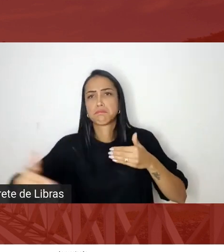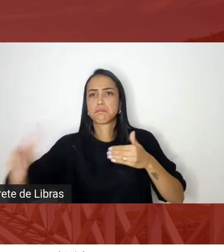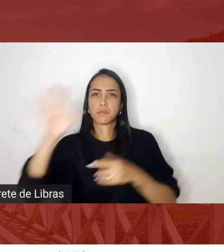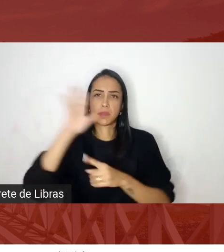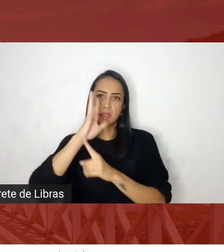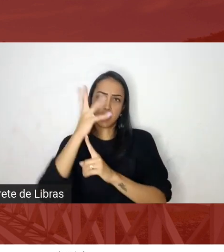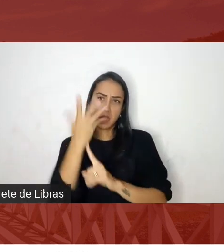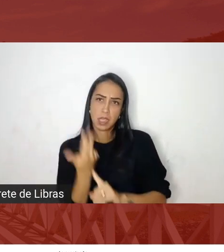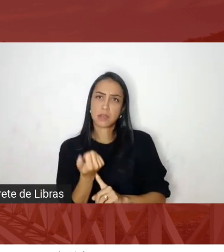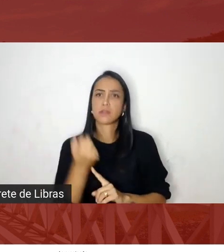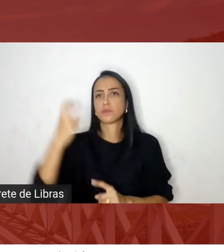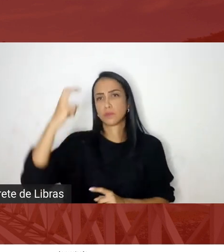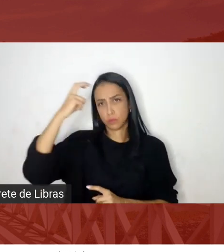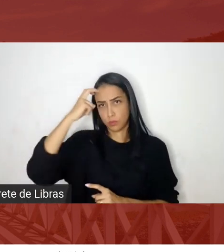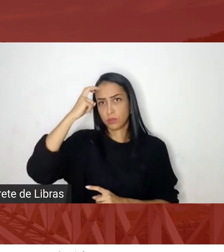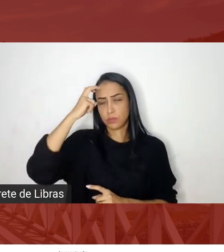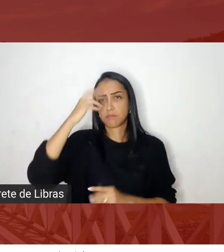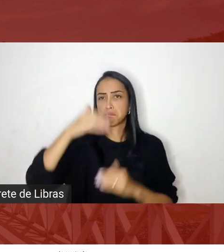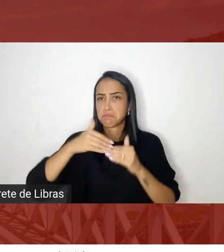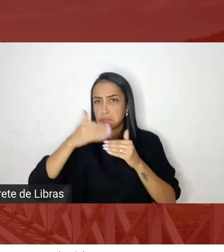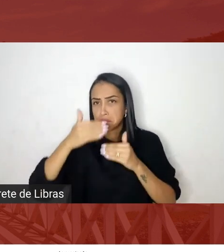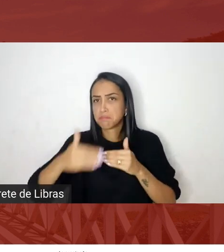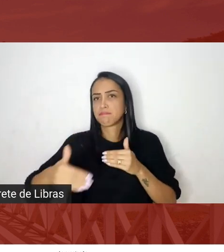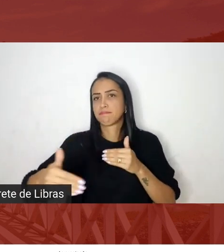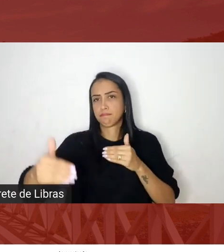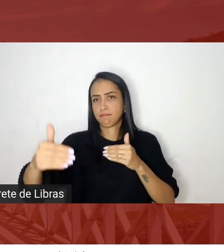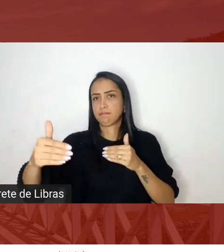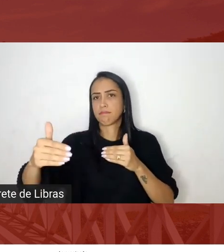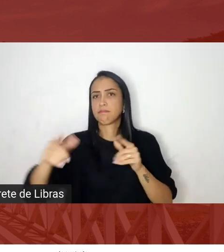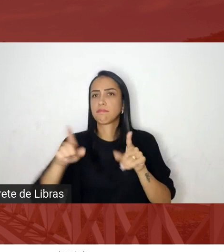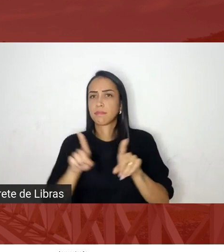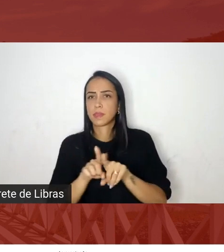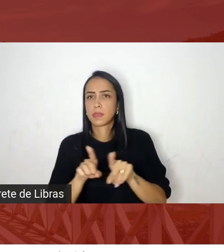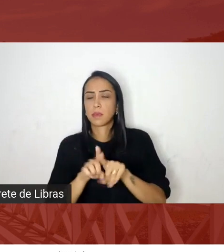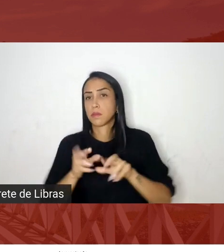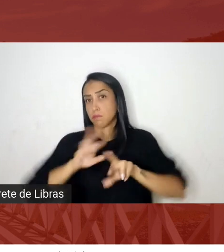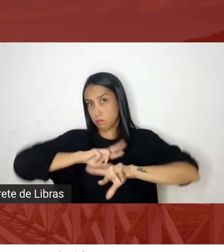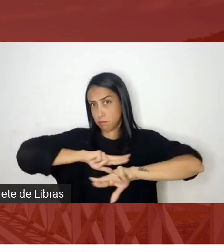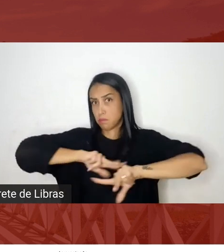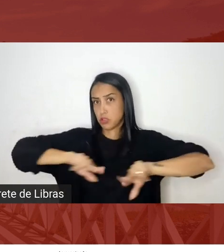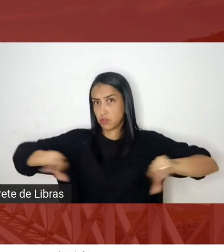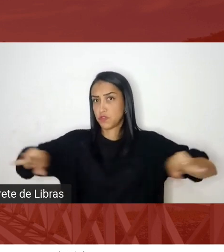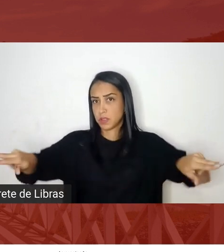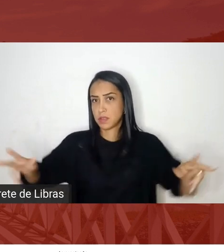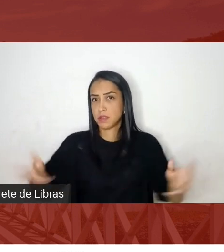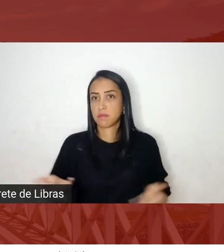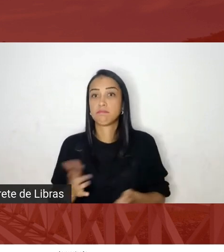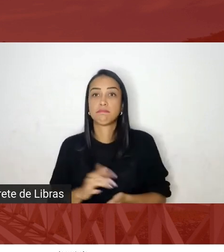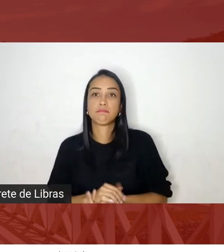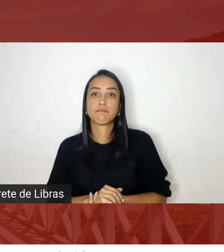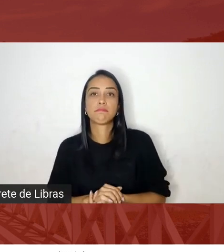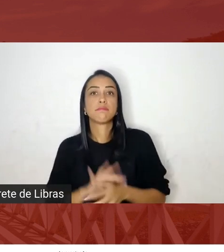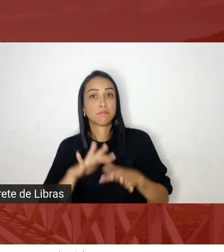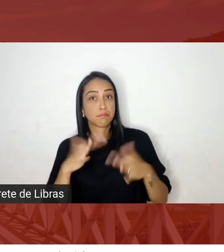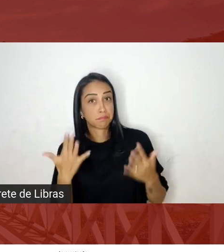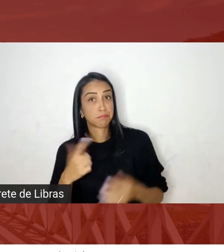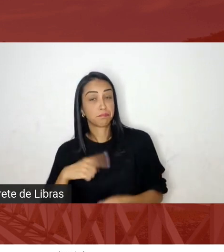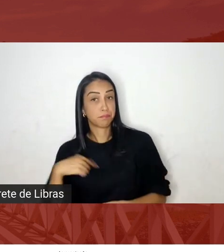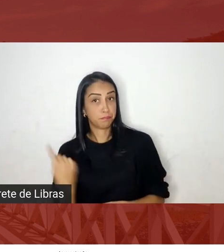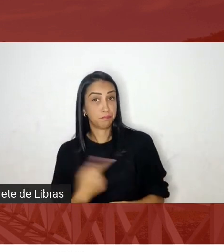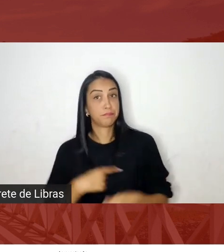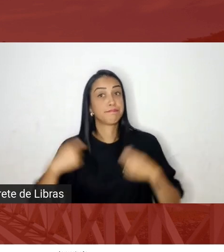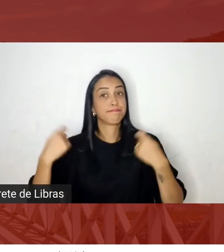ele se estende para a diversidade e aí nós precisamos realmente